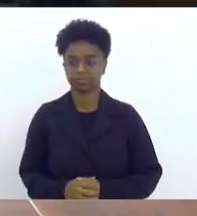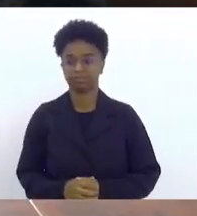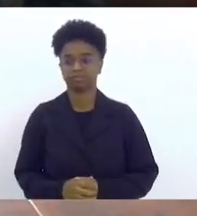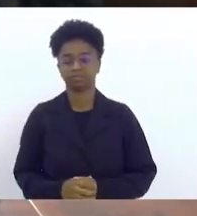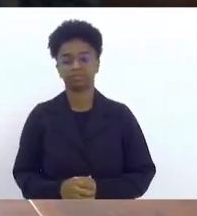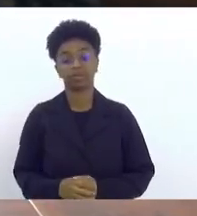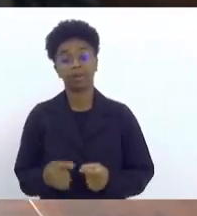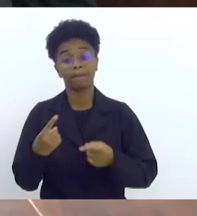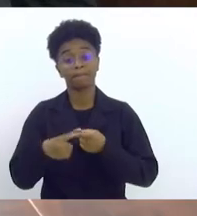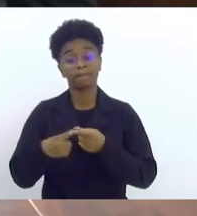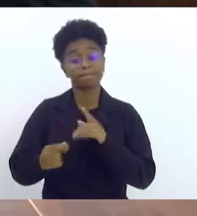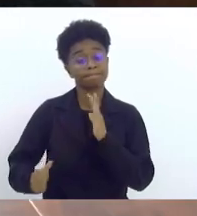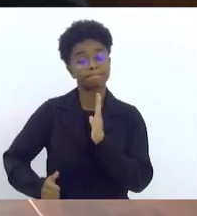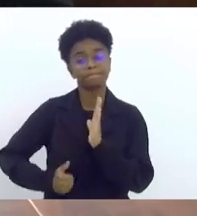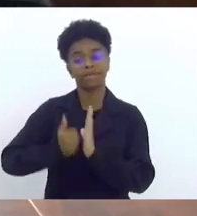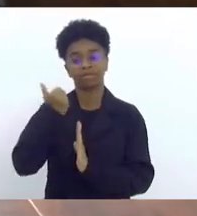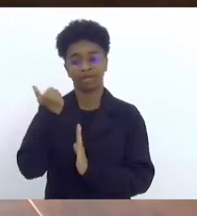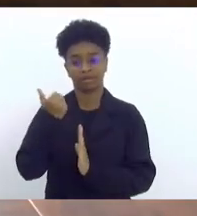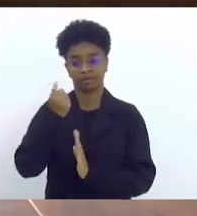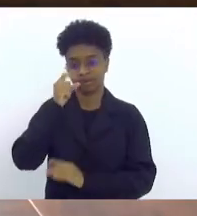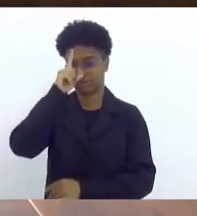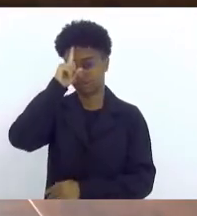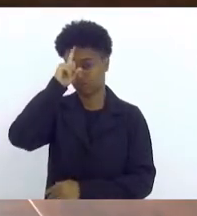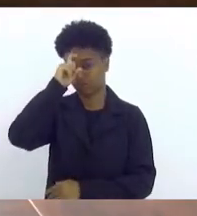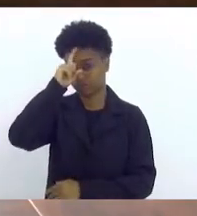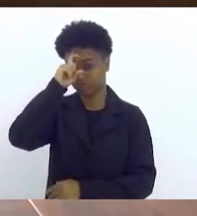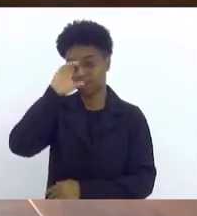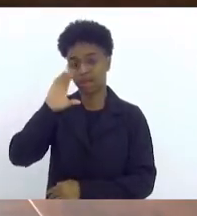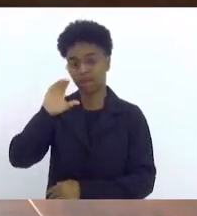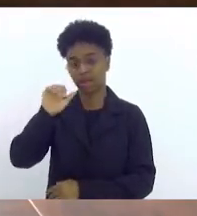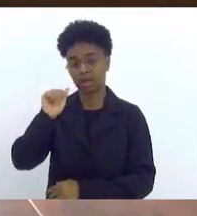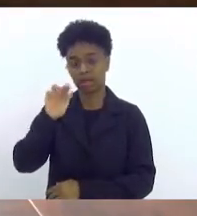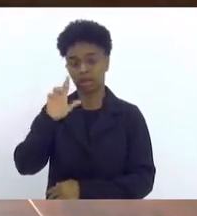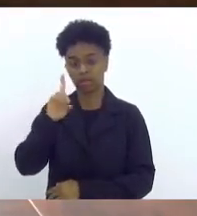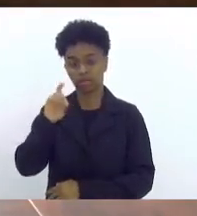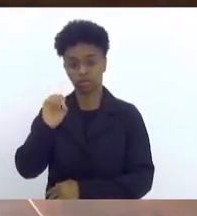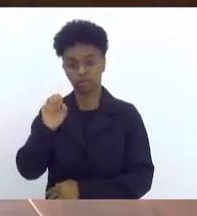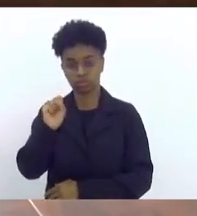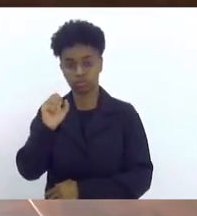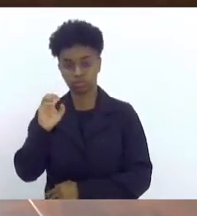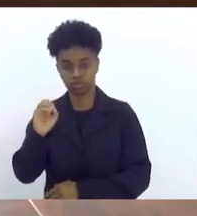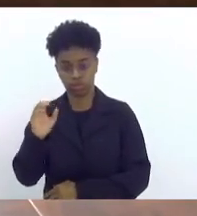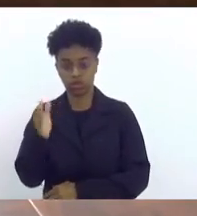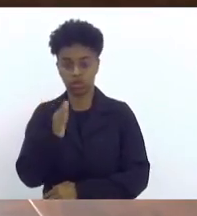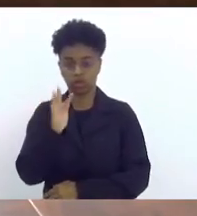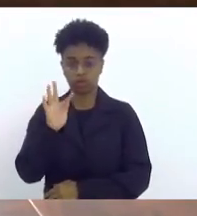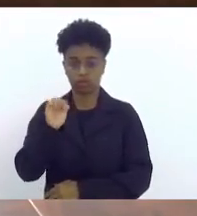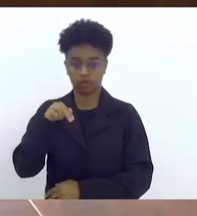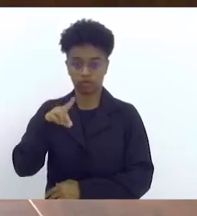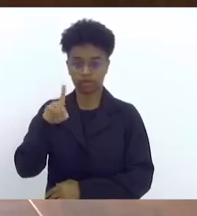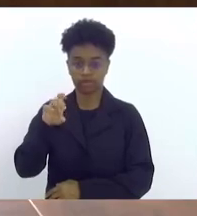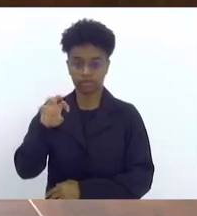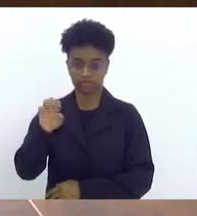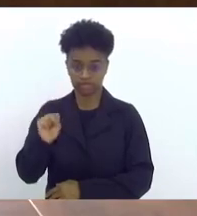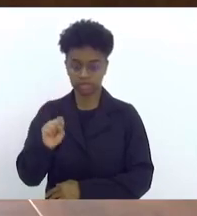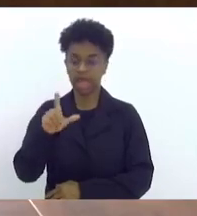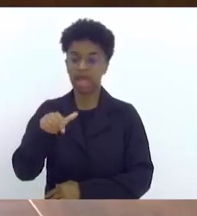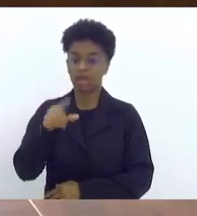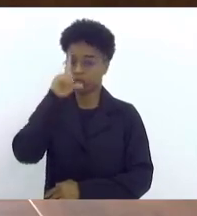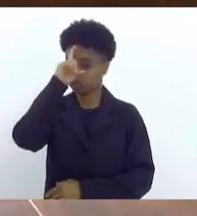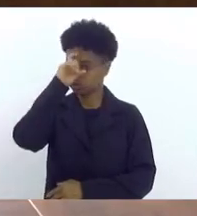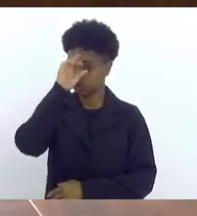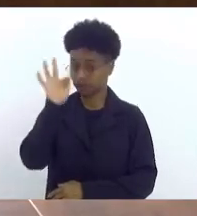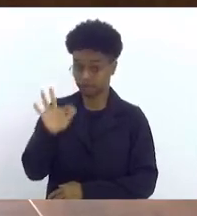pela primeira vez, o hospital Cardoso Fontes, é um hospital federal, pela primeira